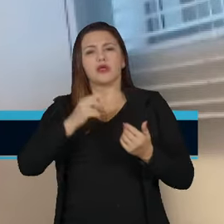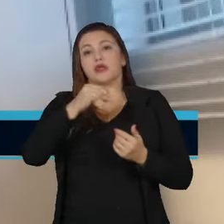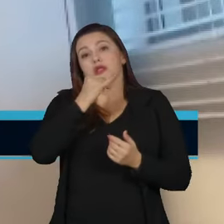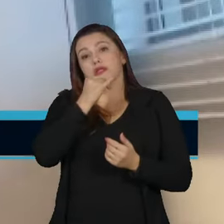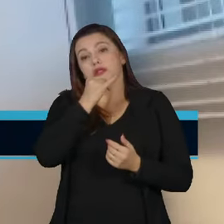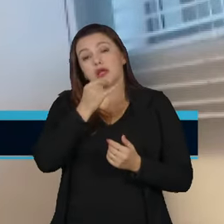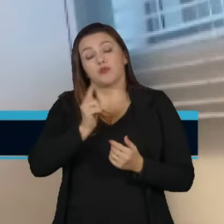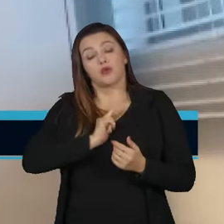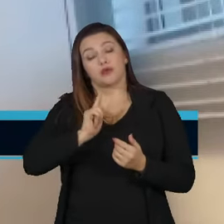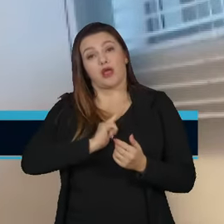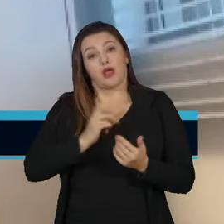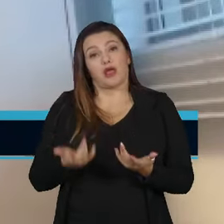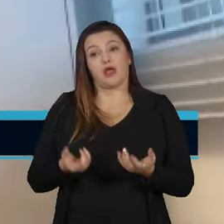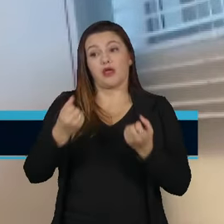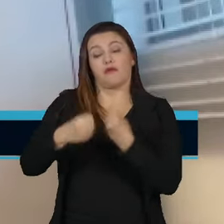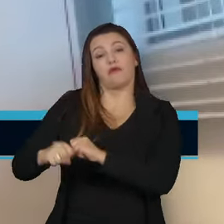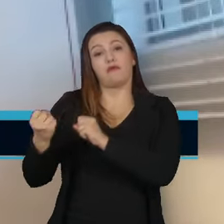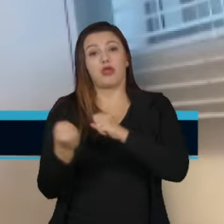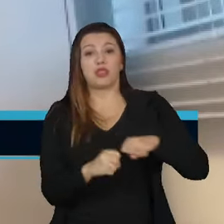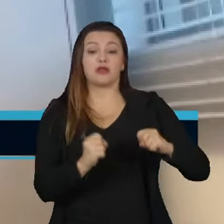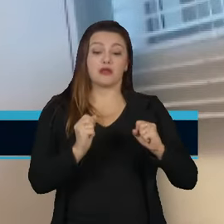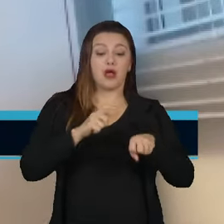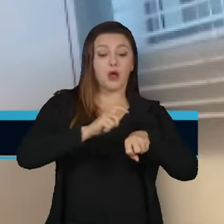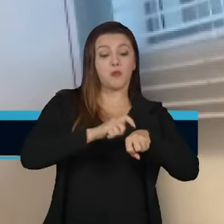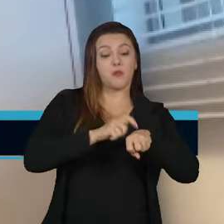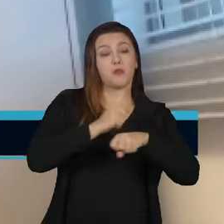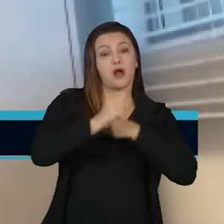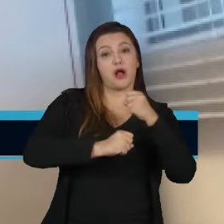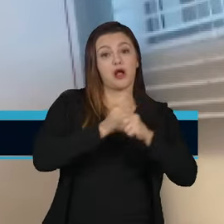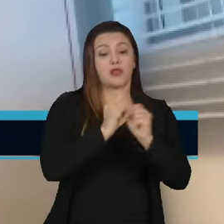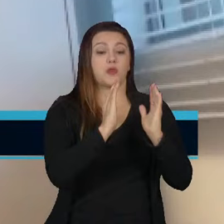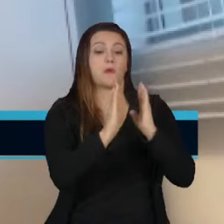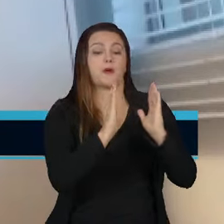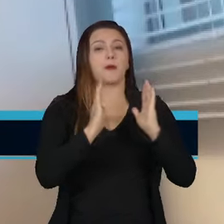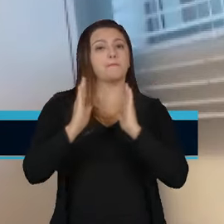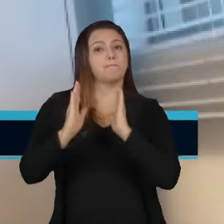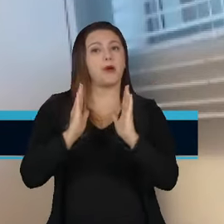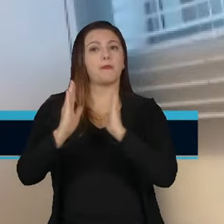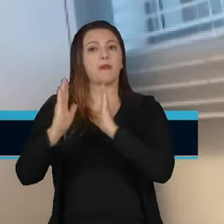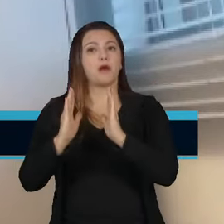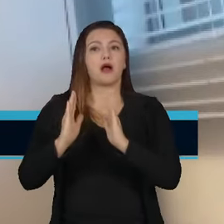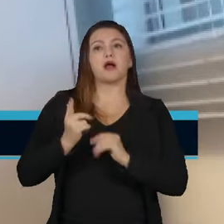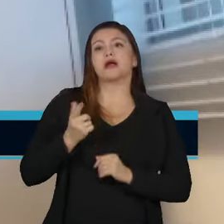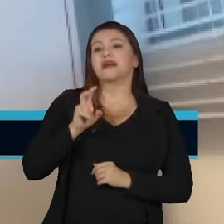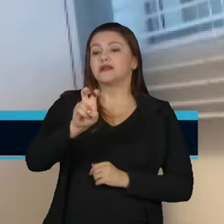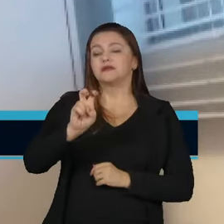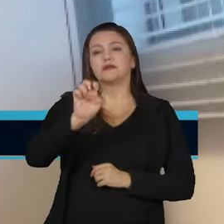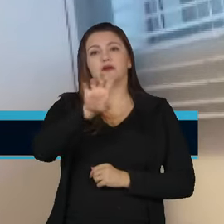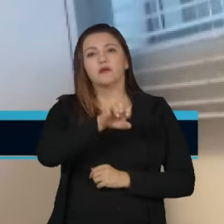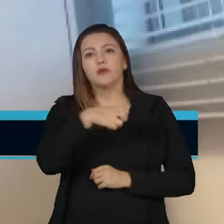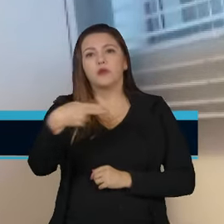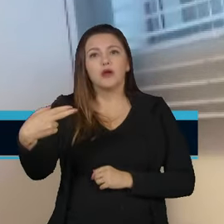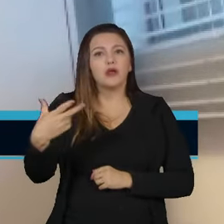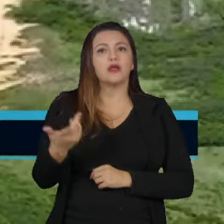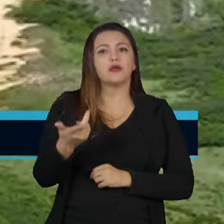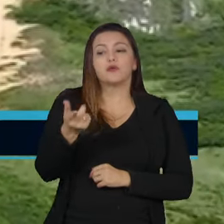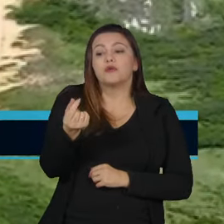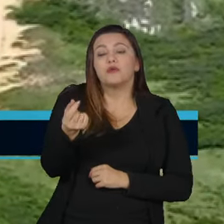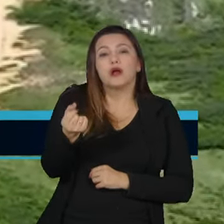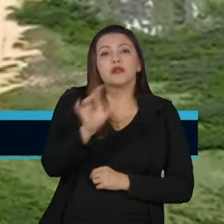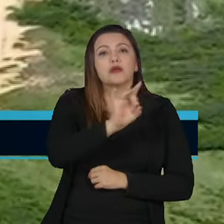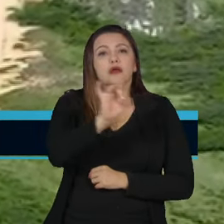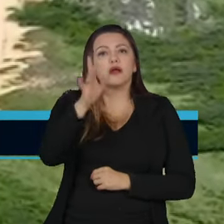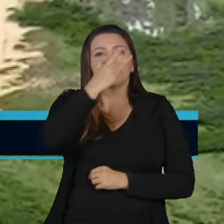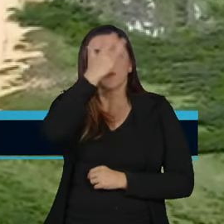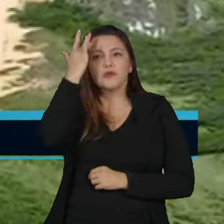que algumas partes do ano cobre uma taxa de 5 euros pela estadia diária de cada pessoa. O que